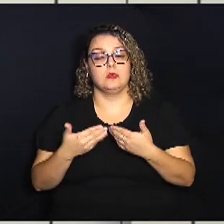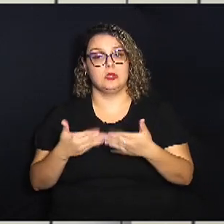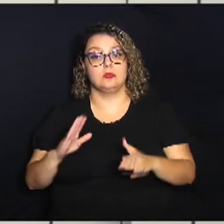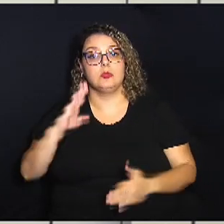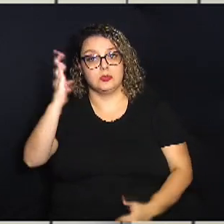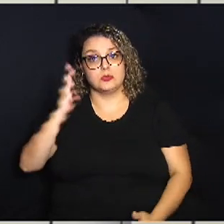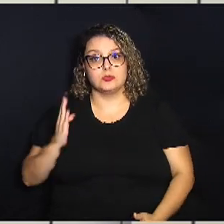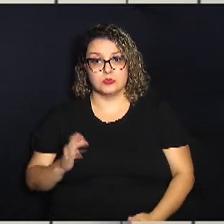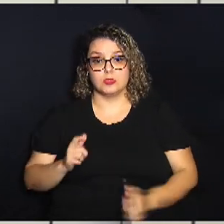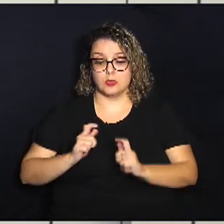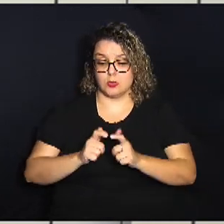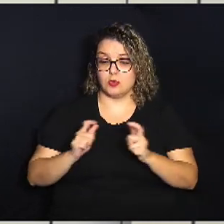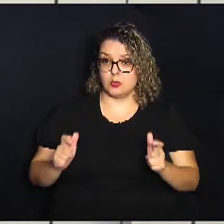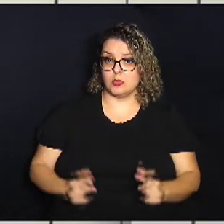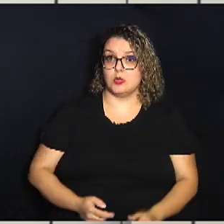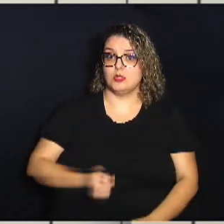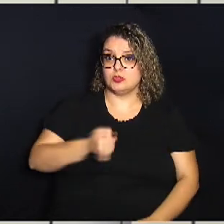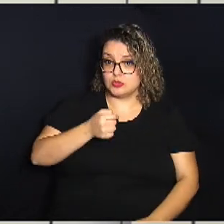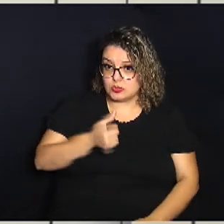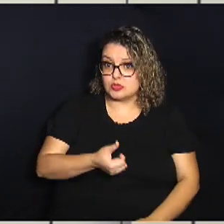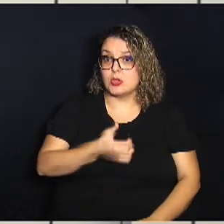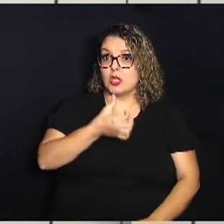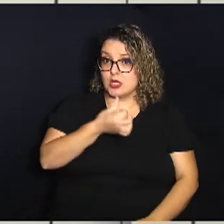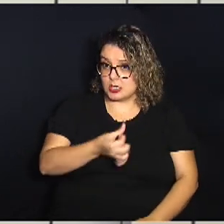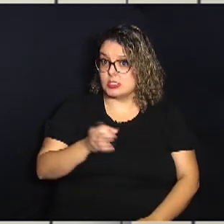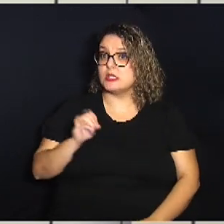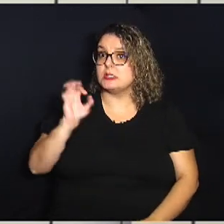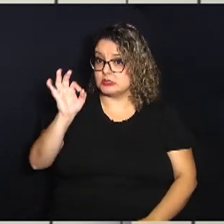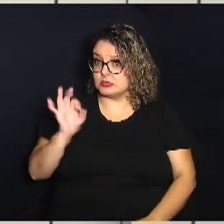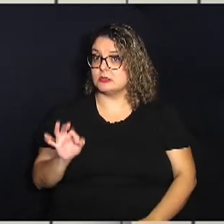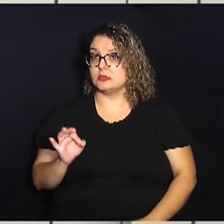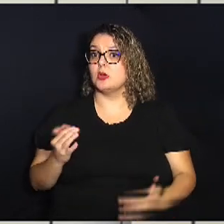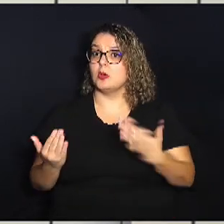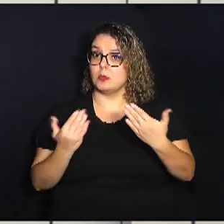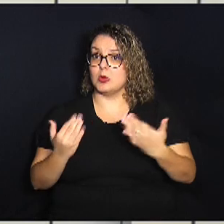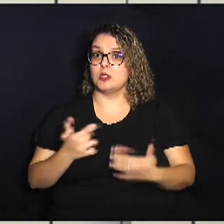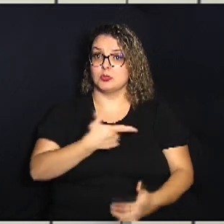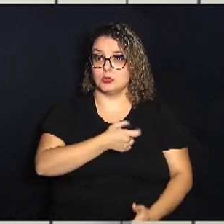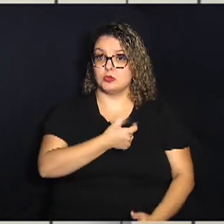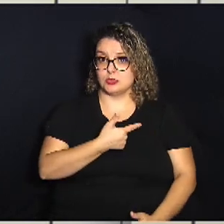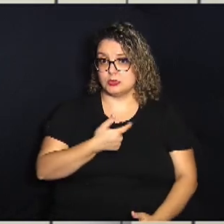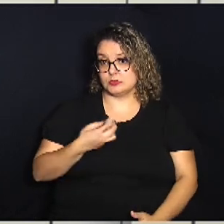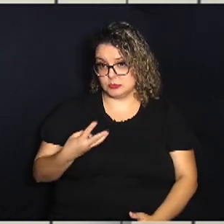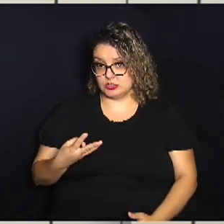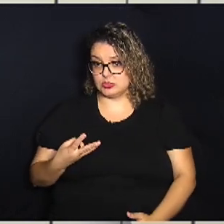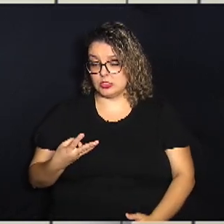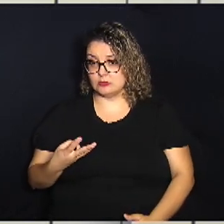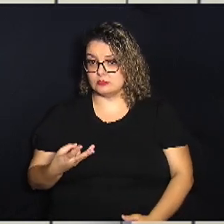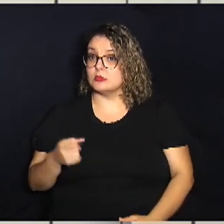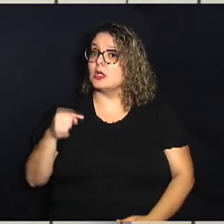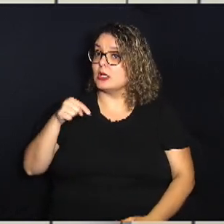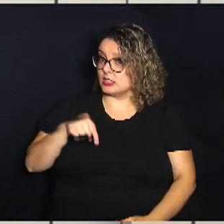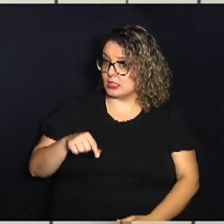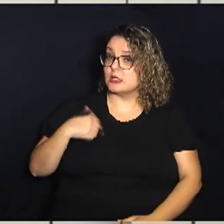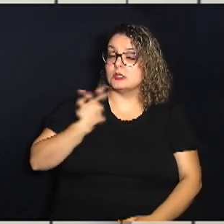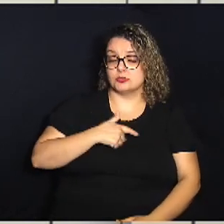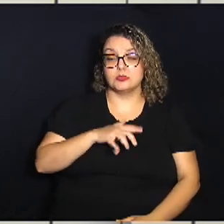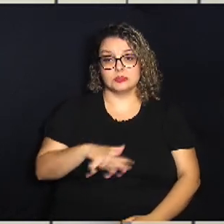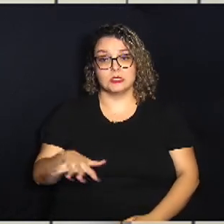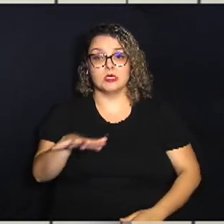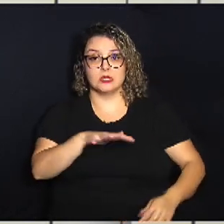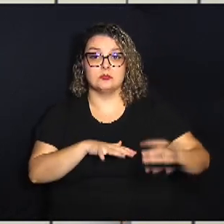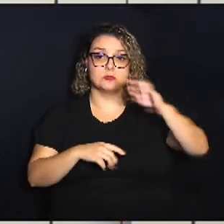com um crescimento de quase 60% em relação a 2023. E aqui na nossa região,